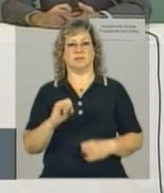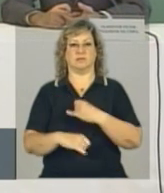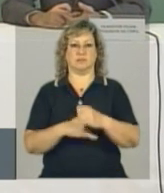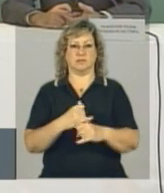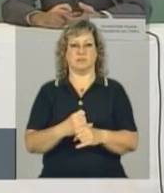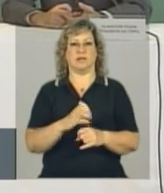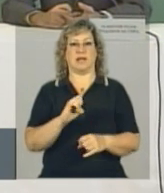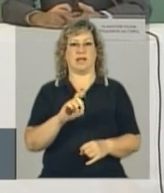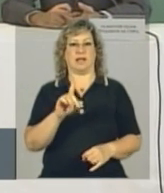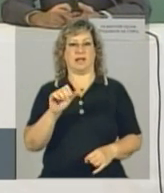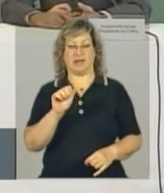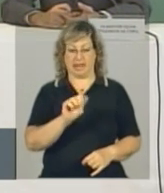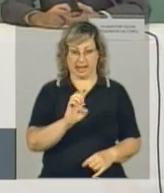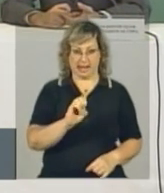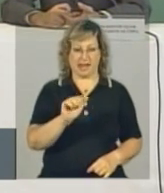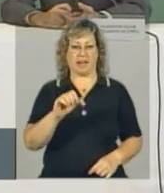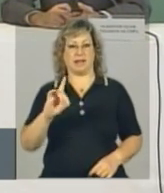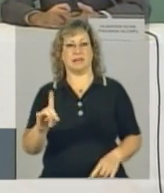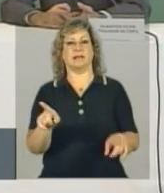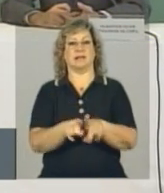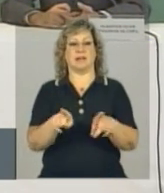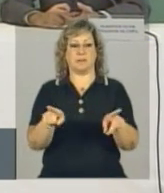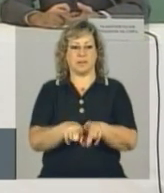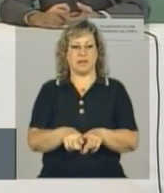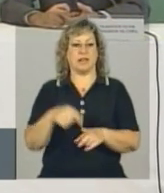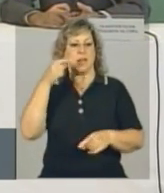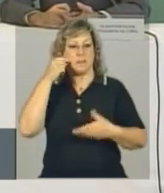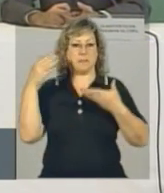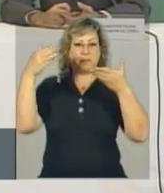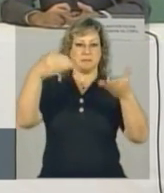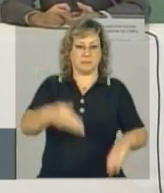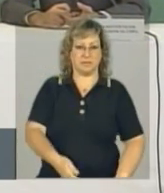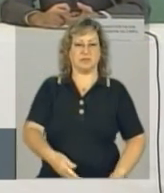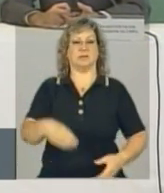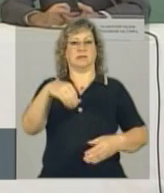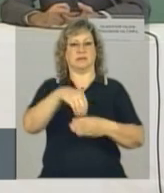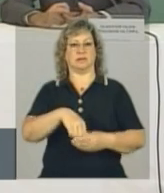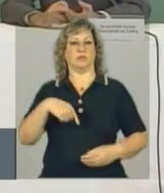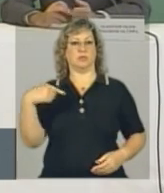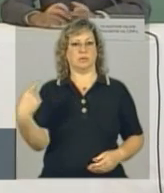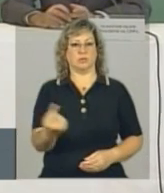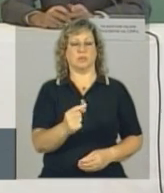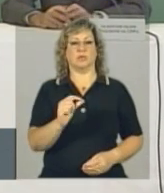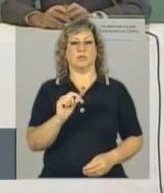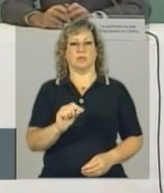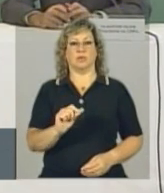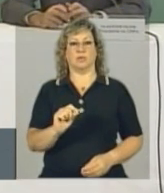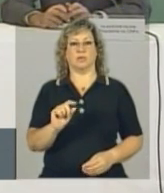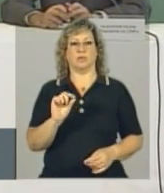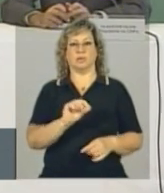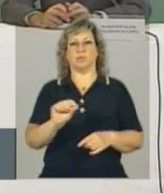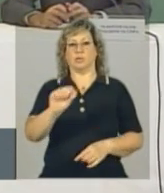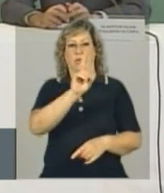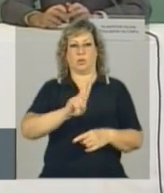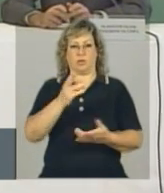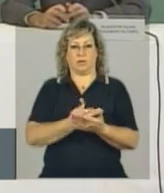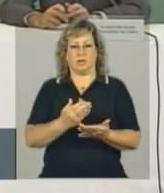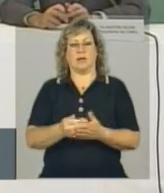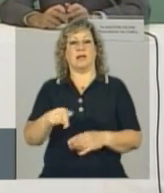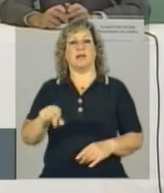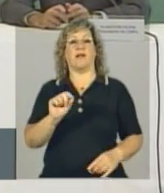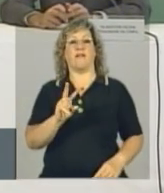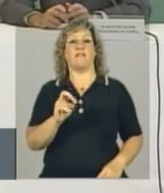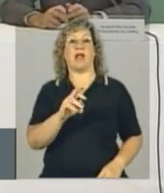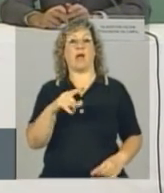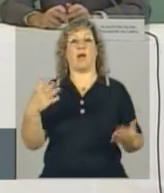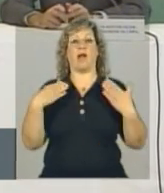presenciais nas universidades durante o verão. Nós já estamos buscando implantar agora, nesse verão, e até o ano